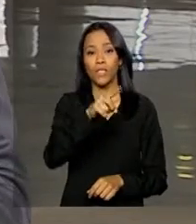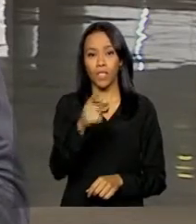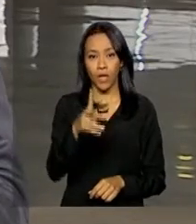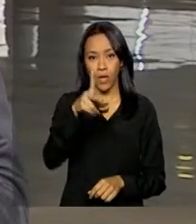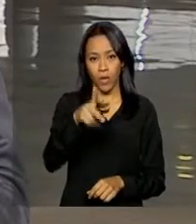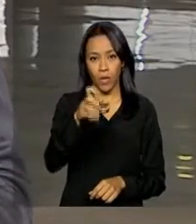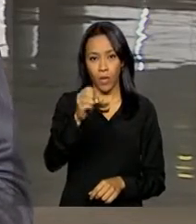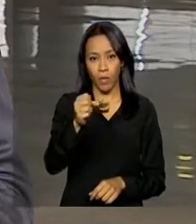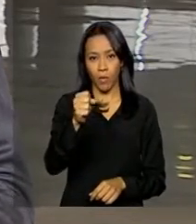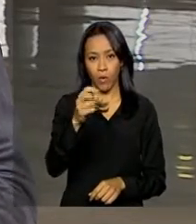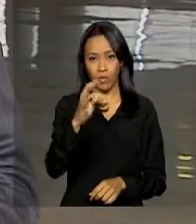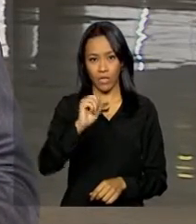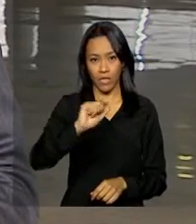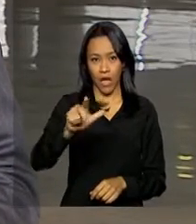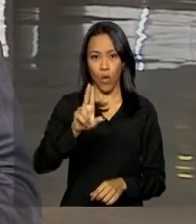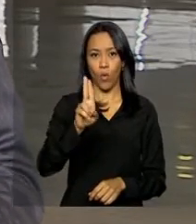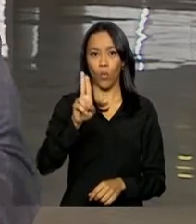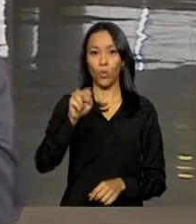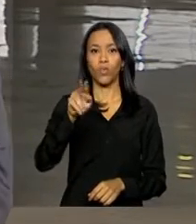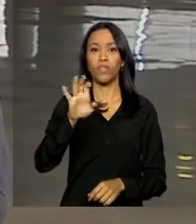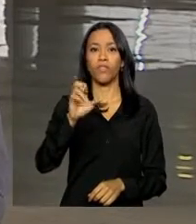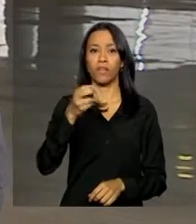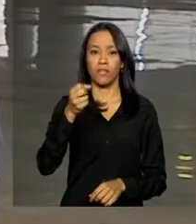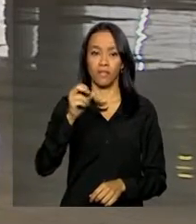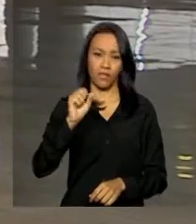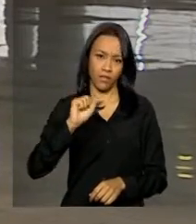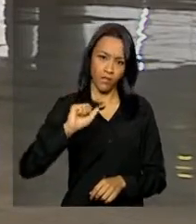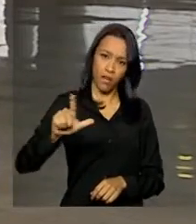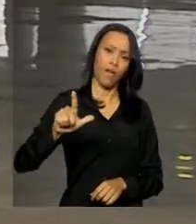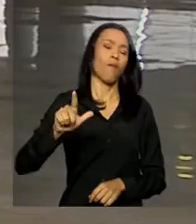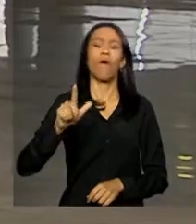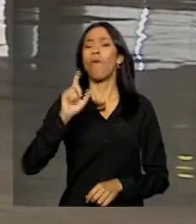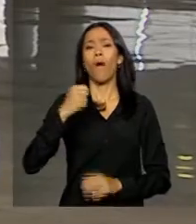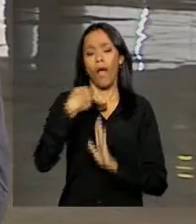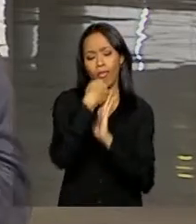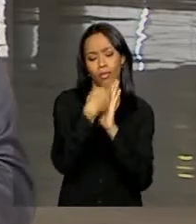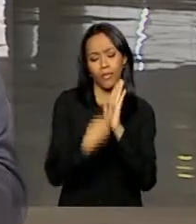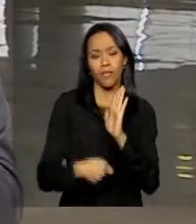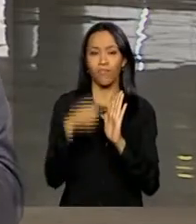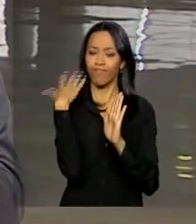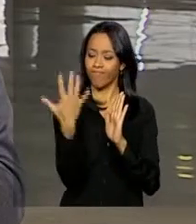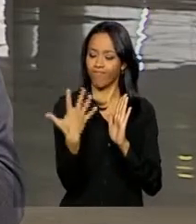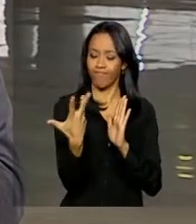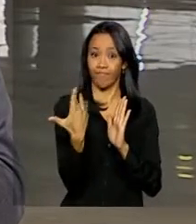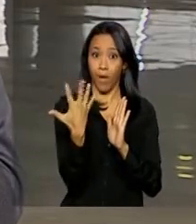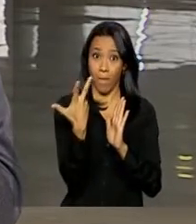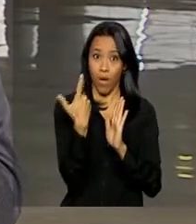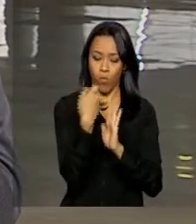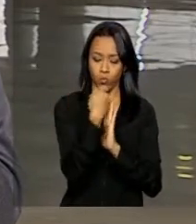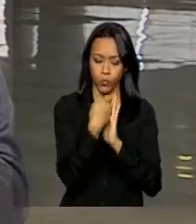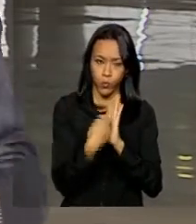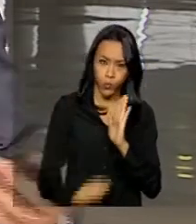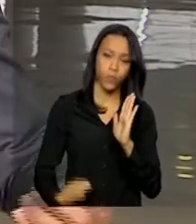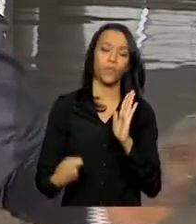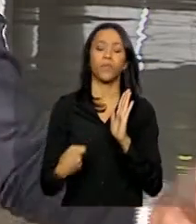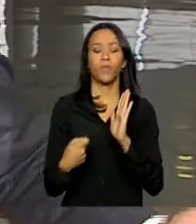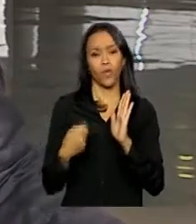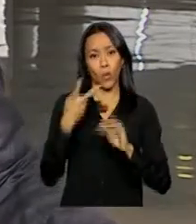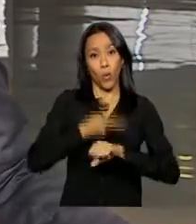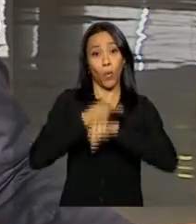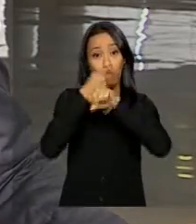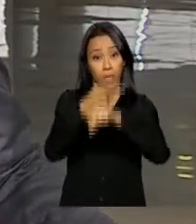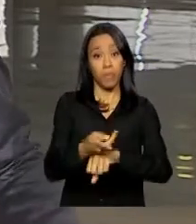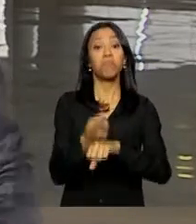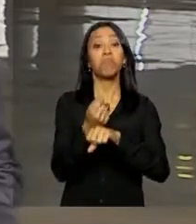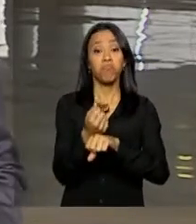E uma das regras do concurso é que a redação deve ser escrita com o próprio punho. A premiação varia de